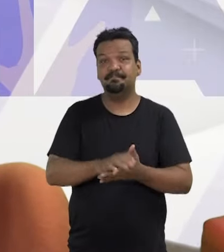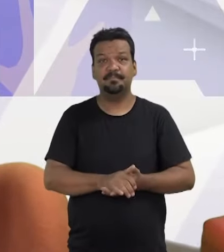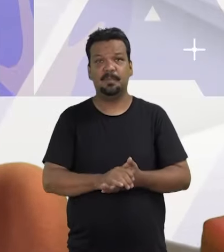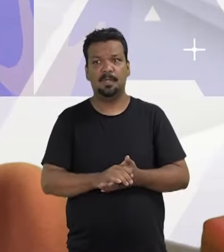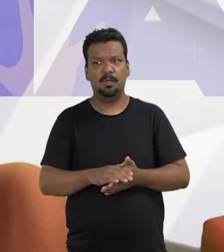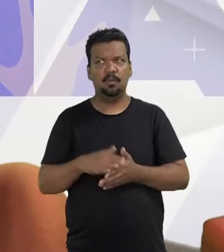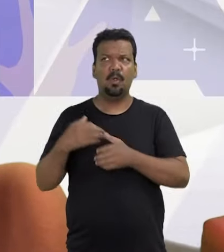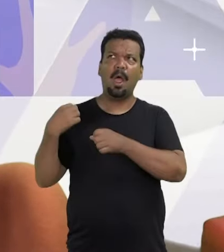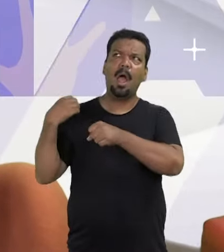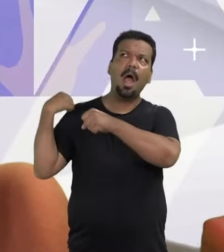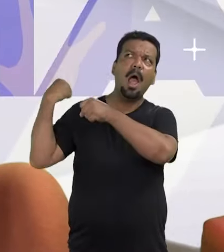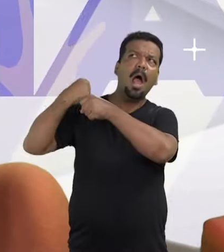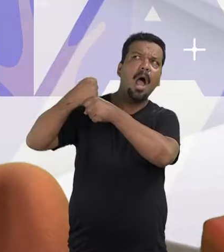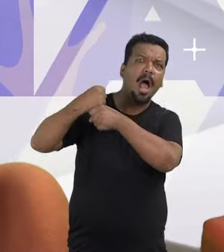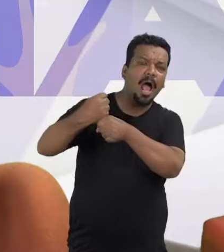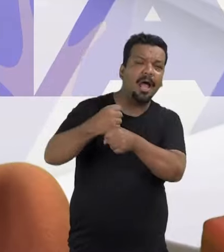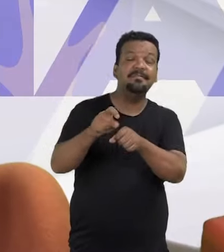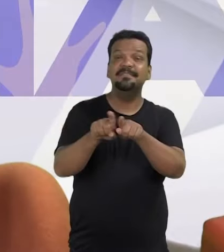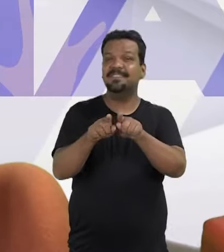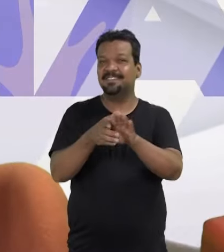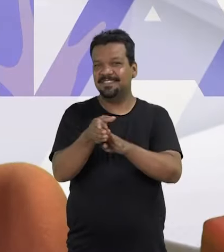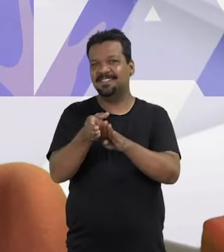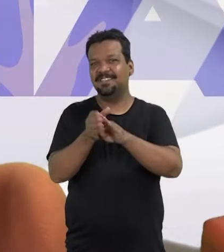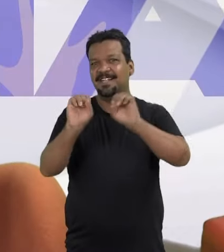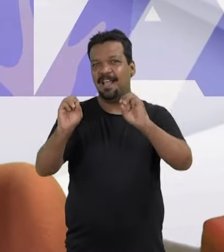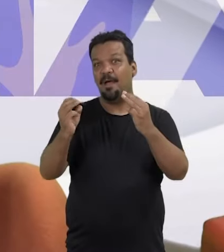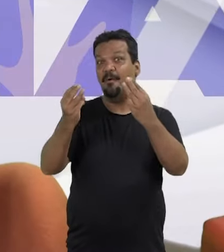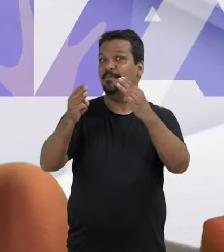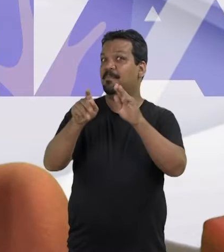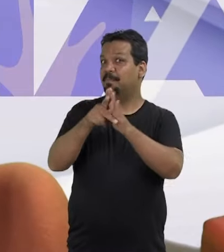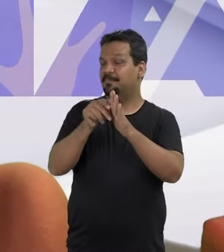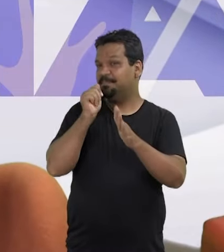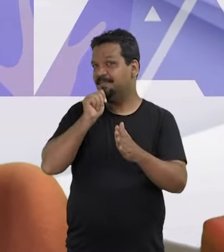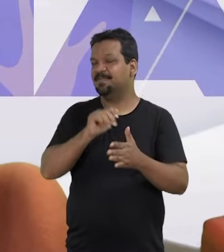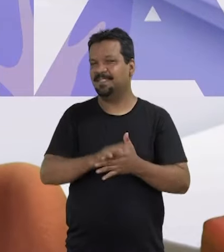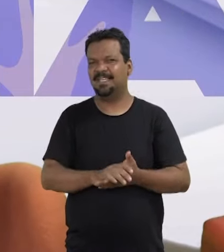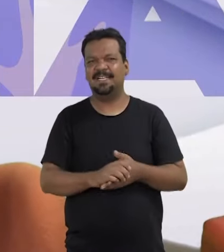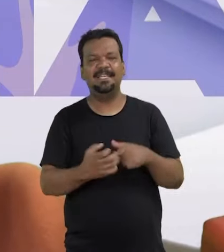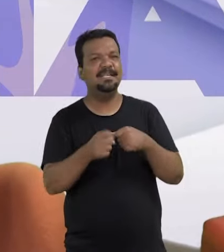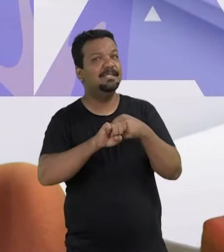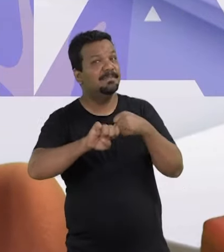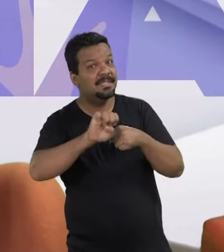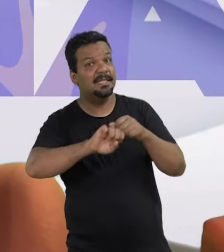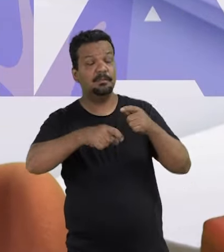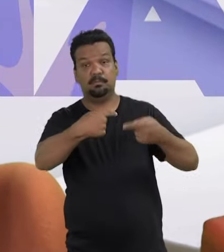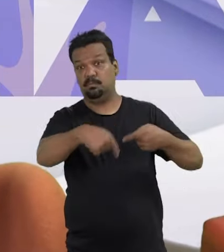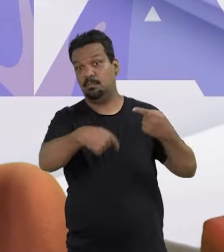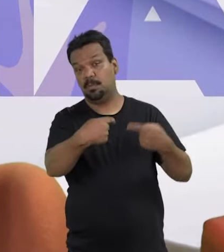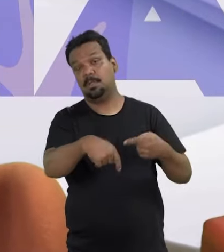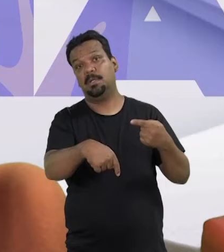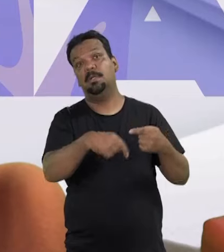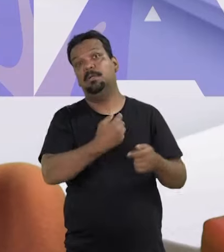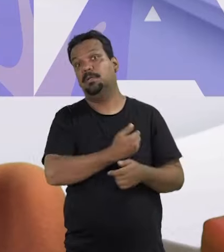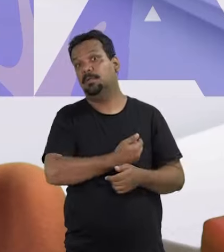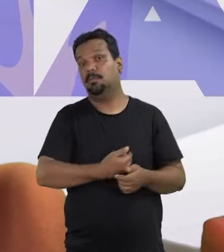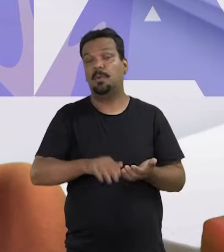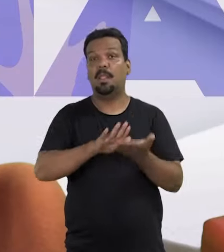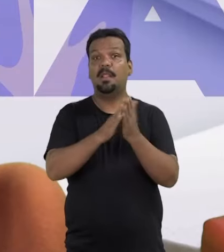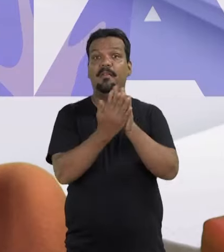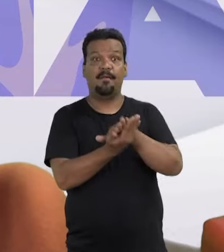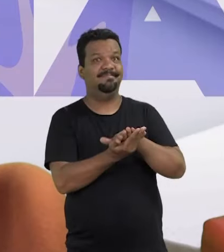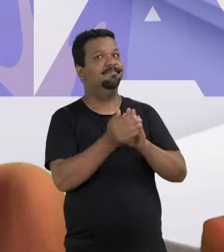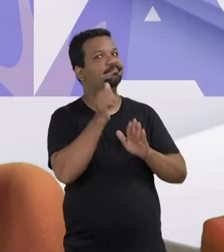Pernambuco. Nos últimos anos, foi consultora nacional da ONU Mulheres. É especialista em políticas